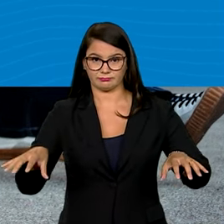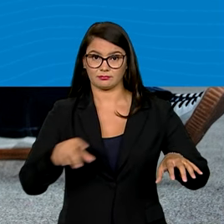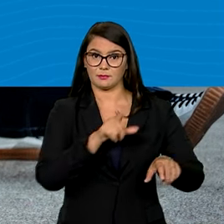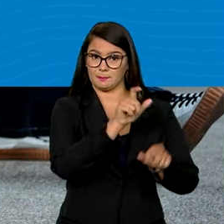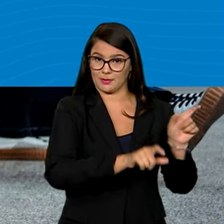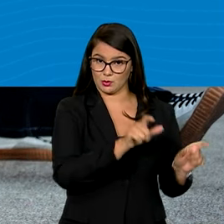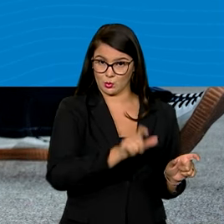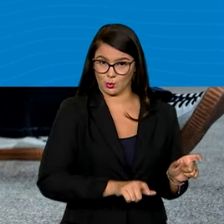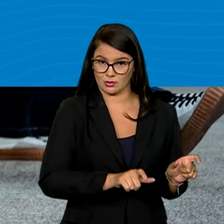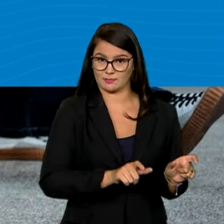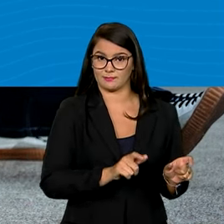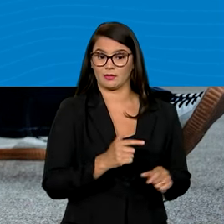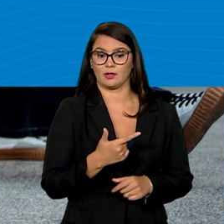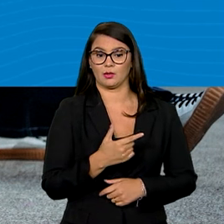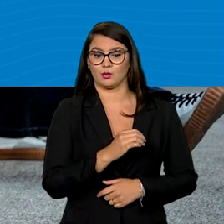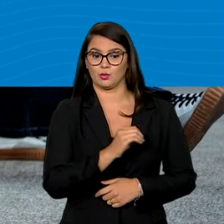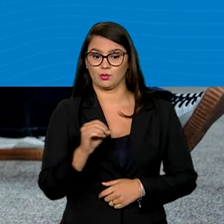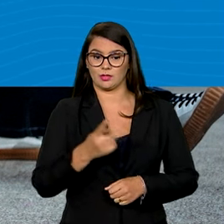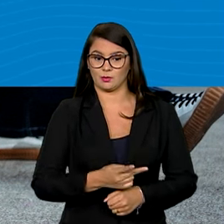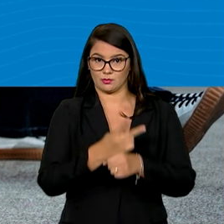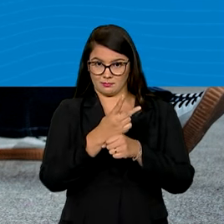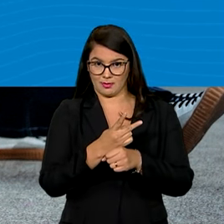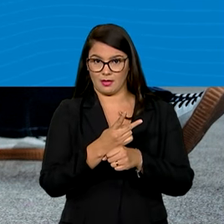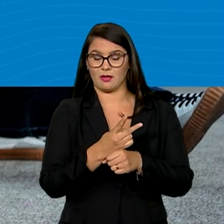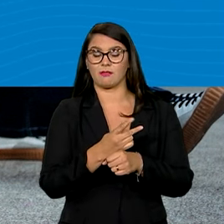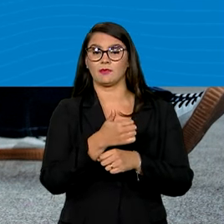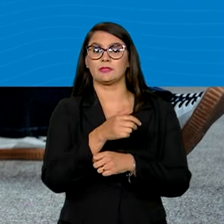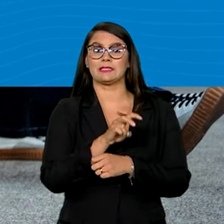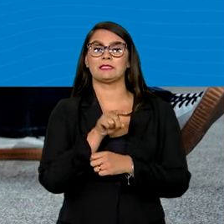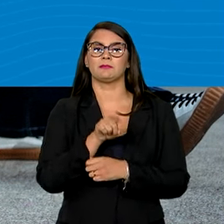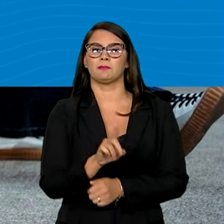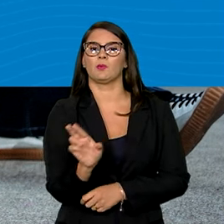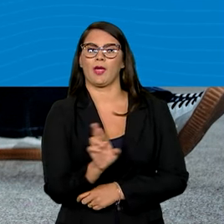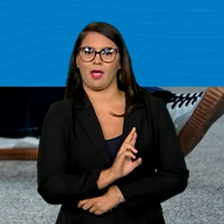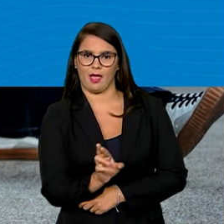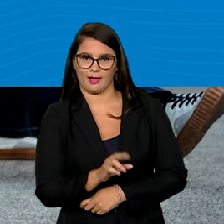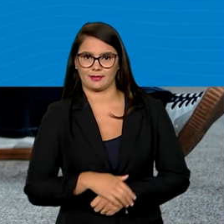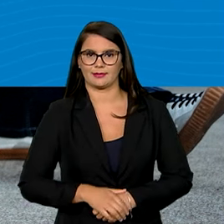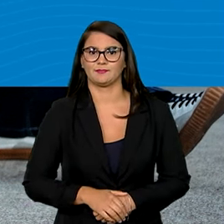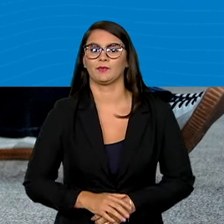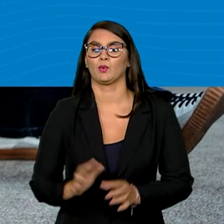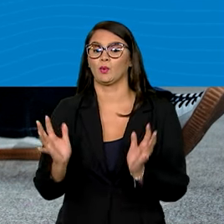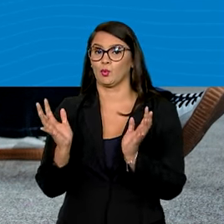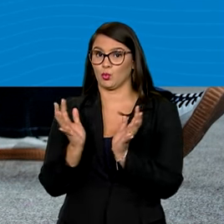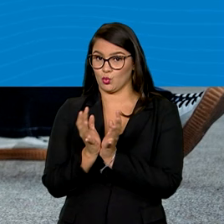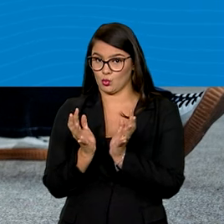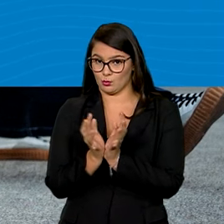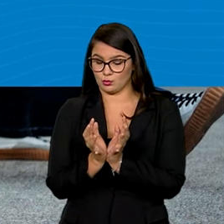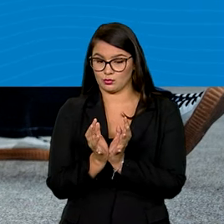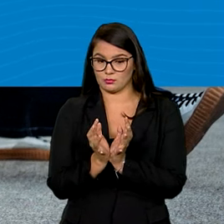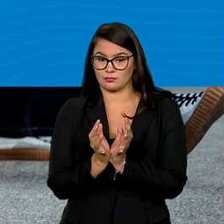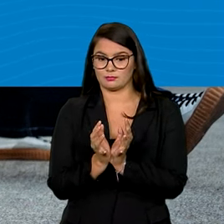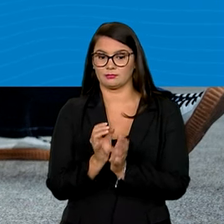Pessoas físicas, 200 prêmios no valor individual bruto de 15 mil reais. Grupos, coletivos,